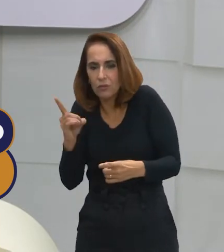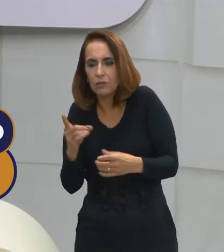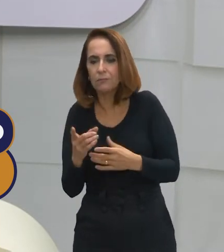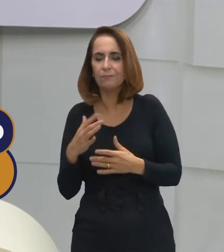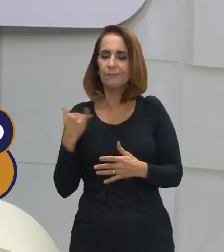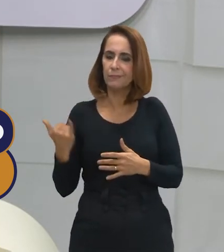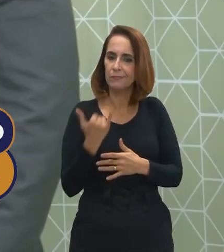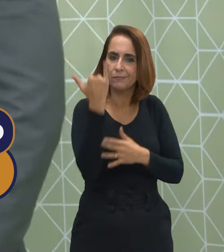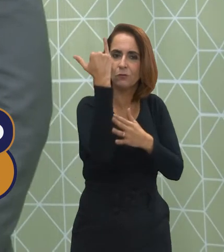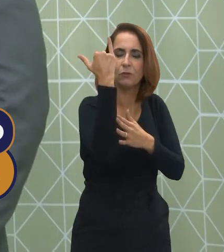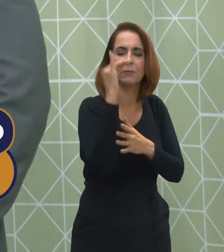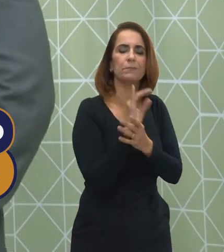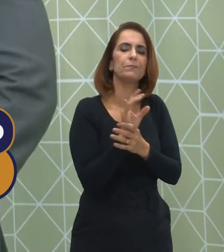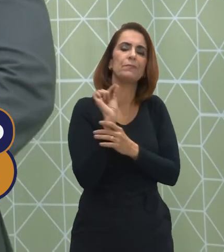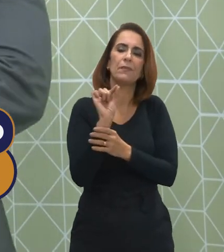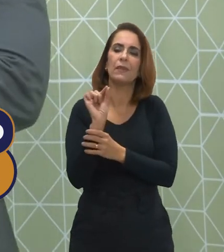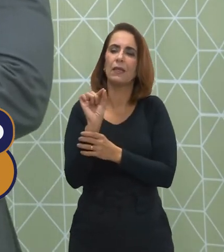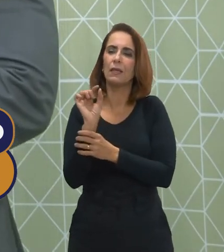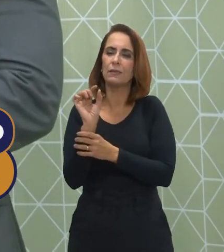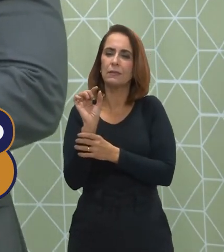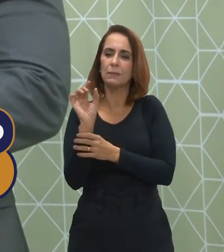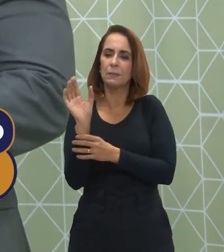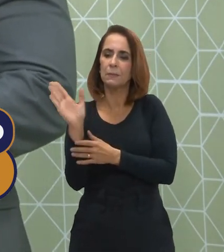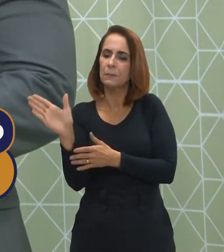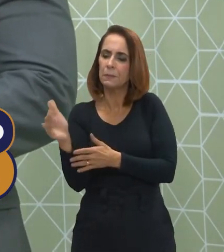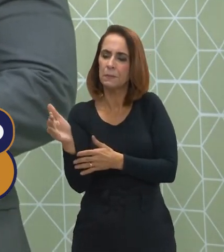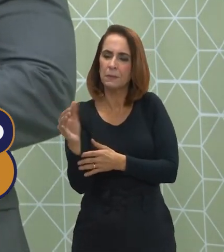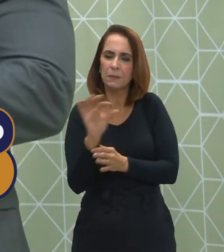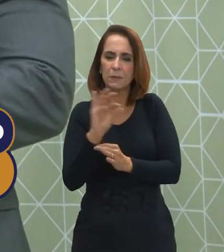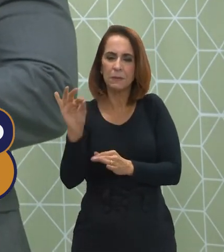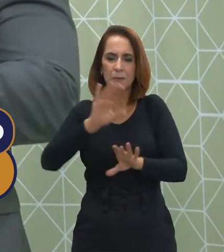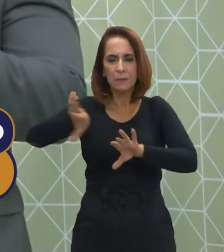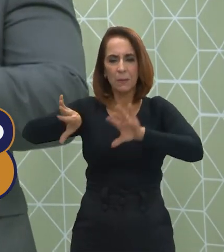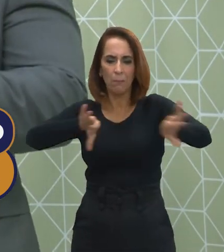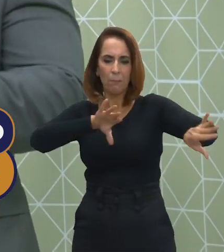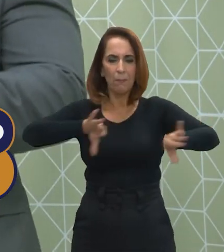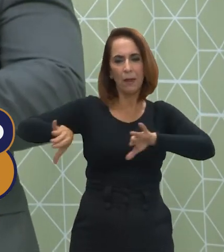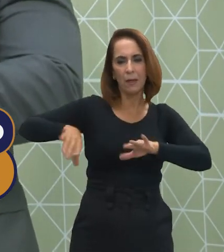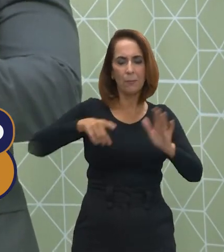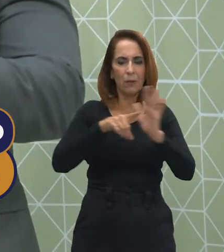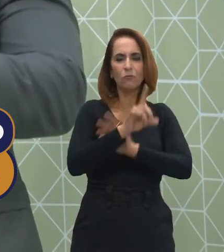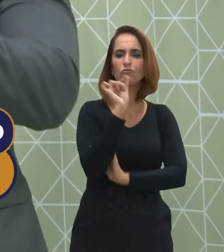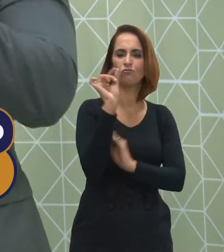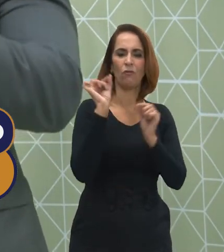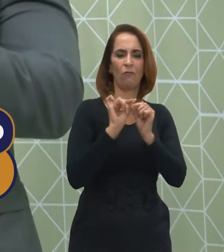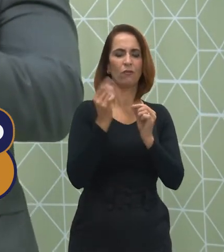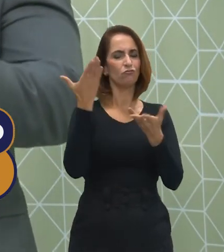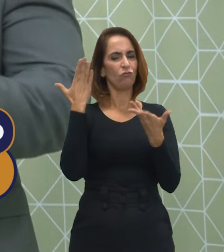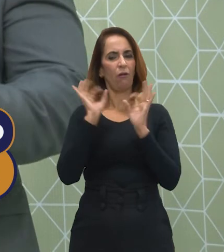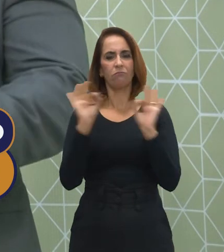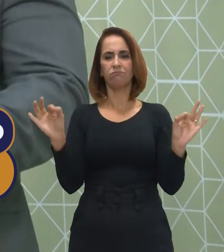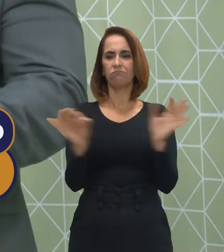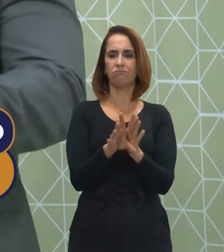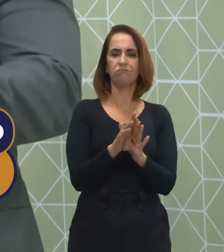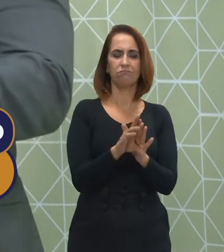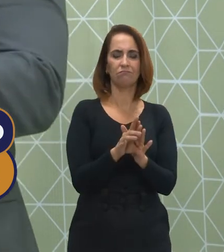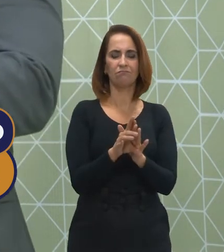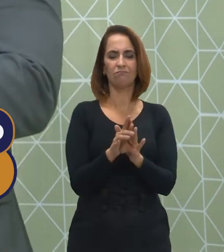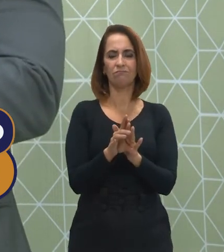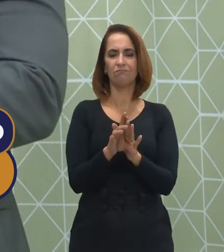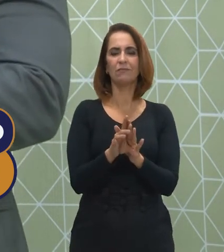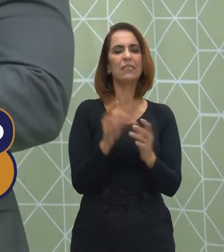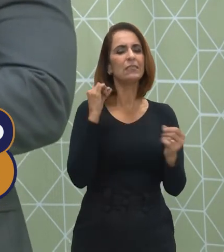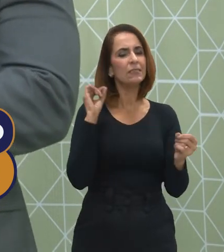Isso. É importante que ele separe questões que ele já fez em outros tempos, já resolveu e